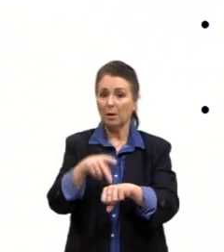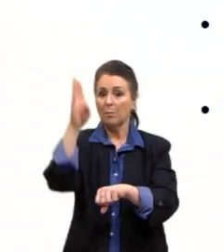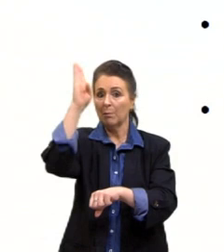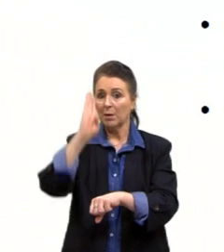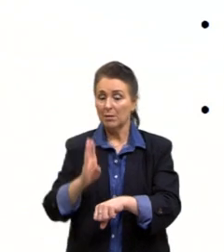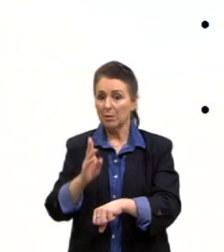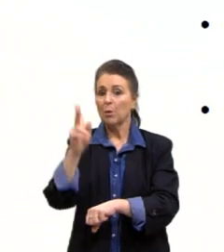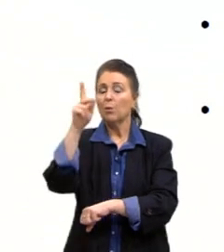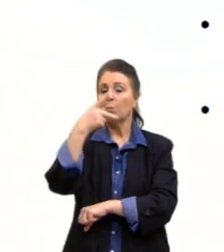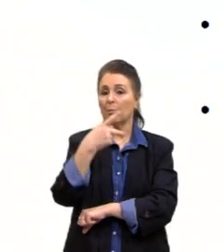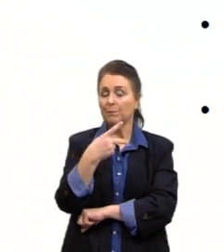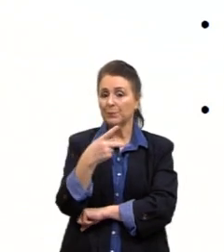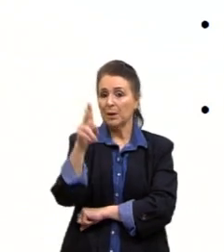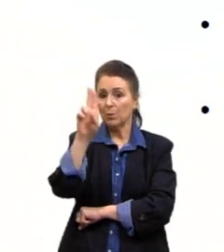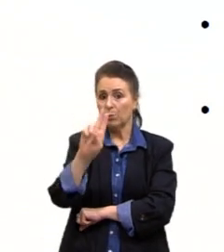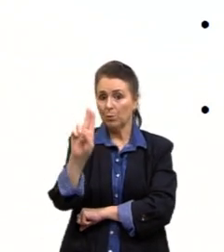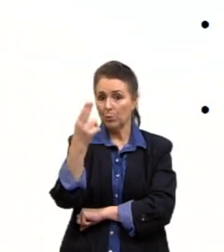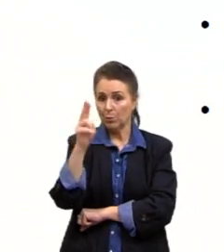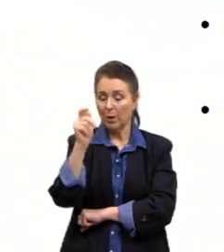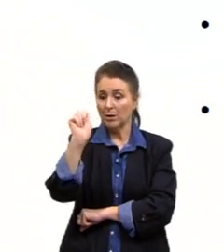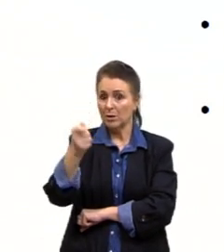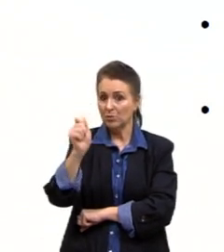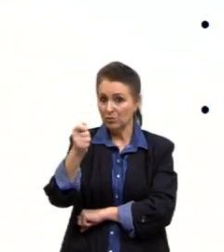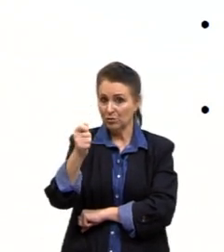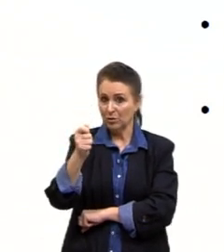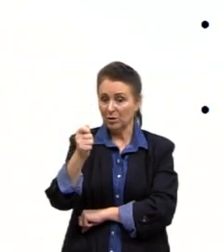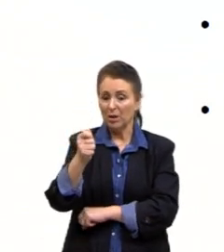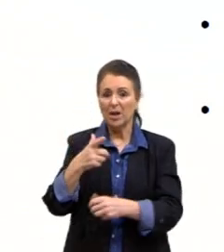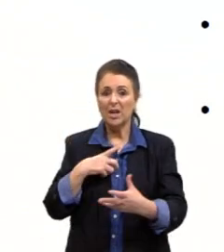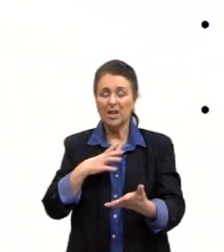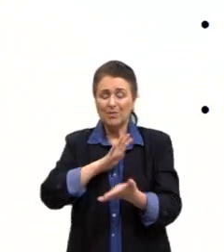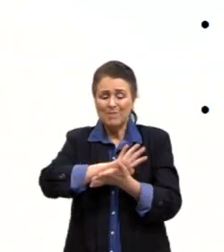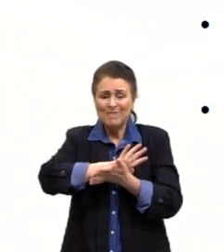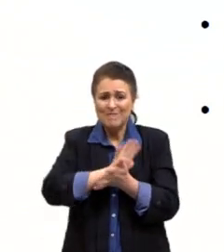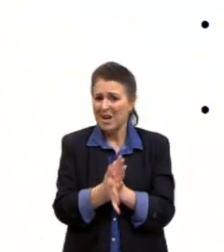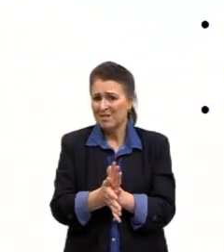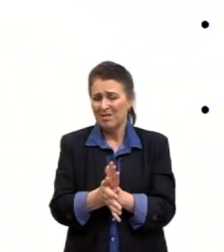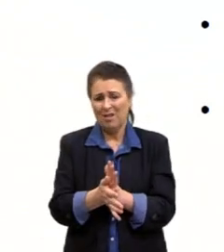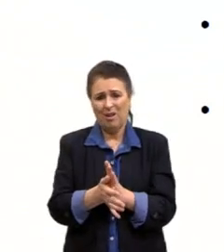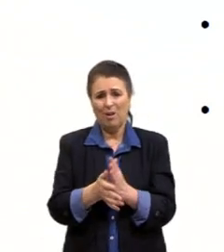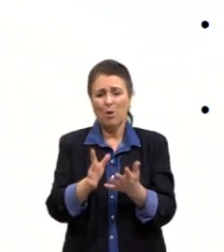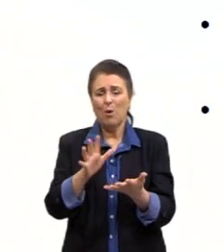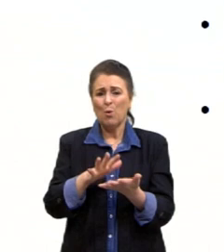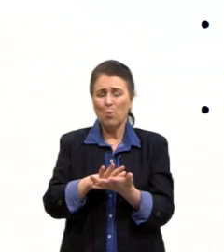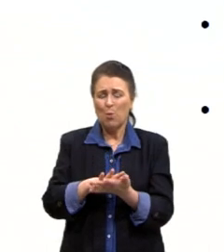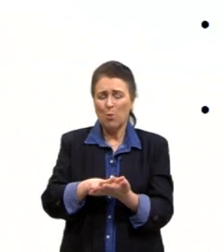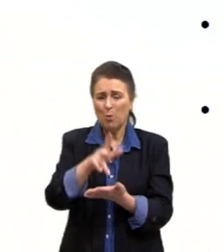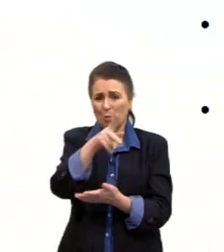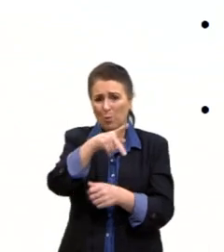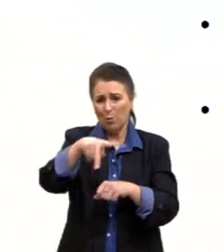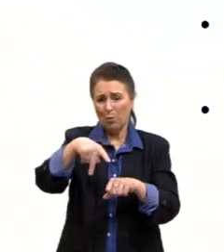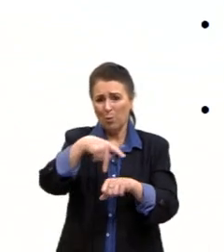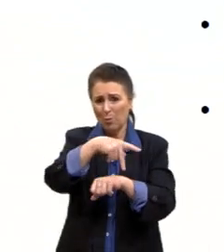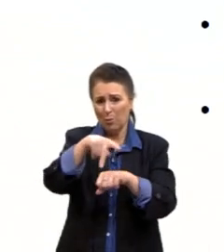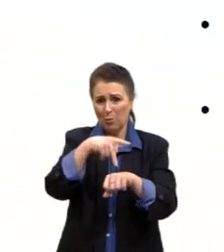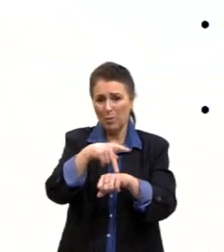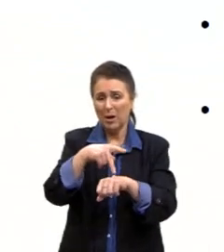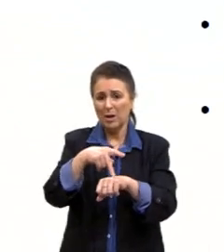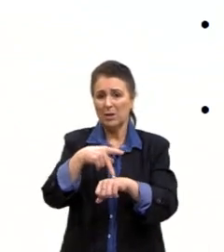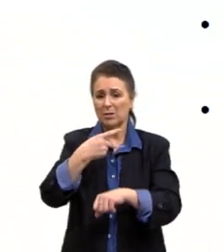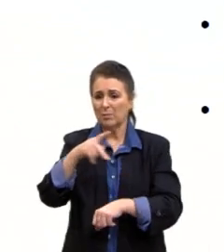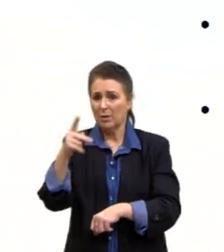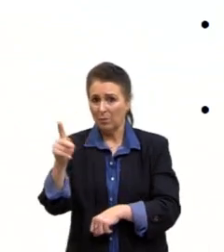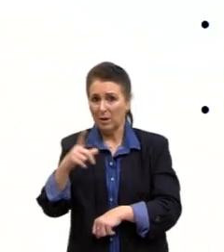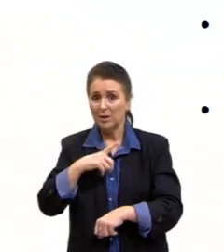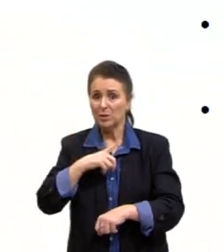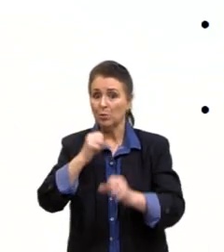paraguaia. Em grande parte, por causa de interesses britânicos. O Paraguai começou a se industrializar, tinha uma economia muito